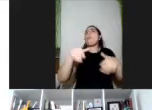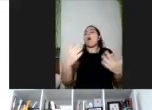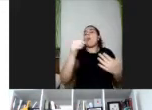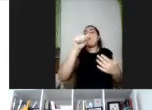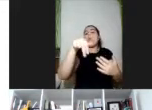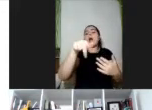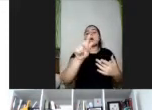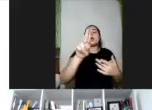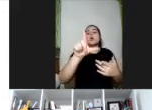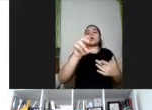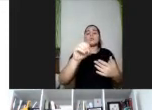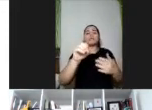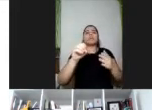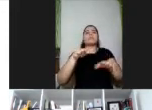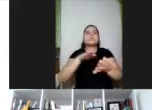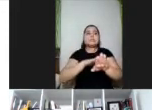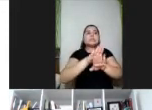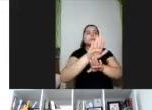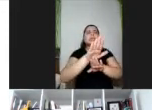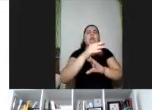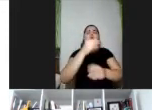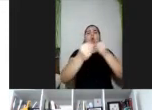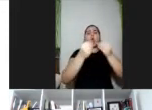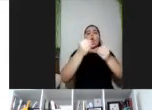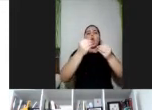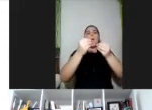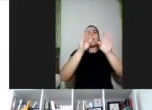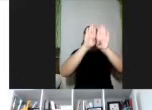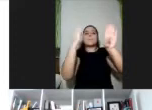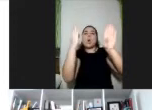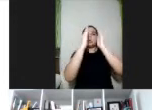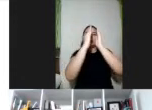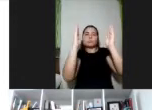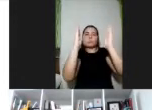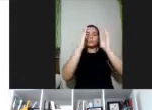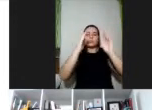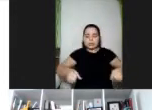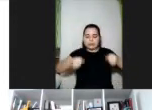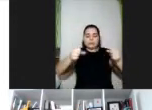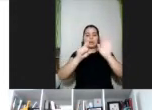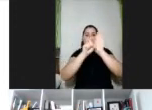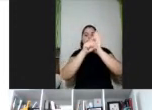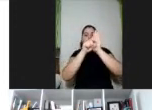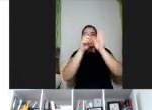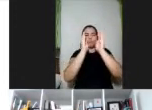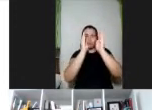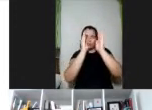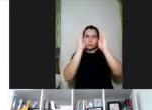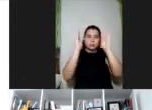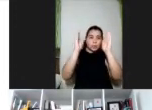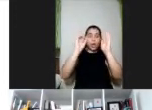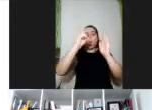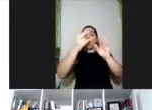a largura da porta, que seja uma porta onde passa uma cadeira de rodas, pensar nos banheiros, então aquele banheiro que